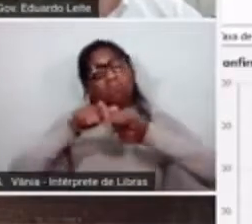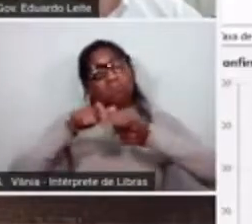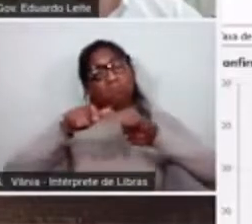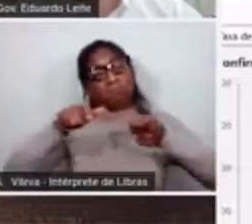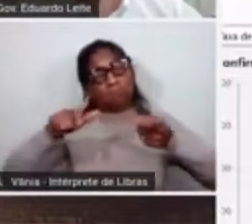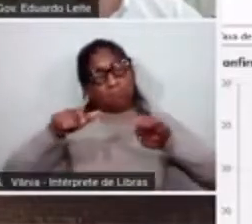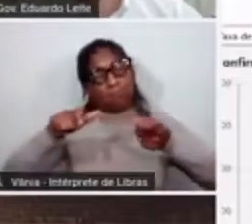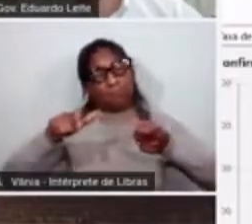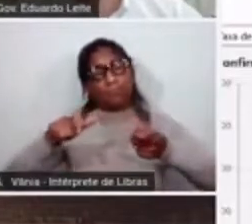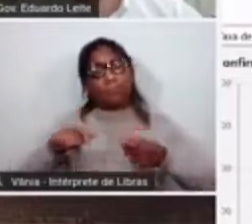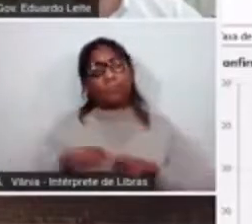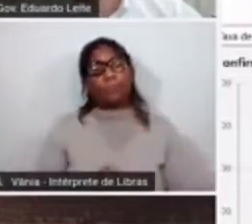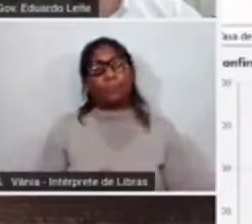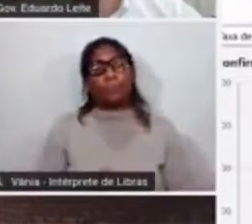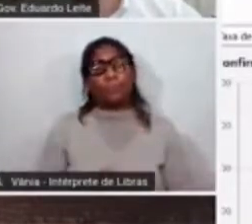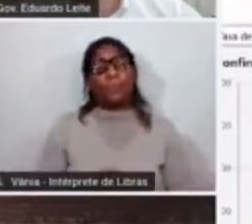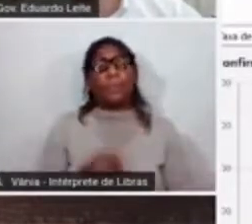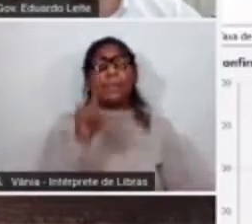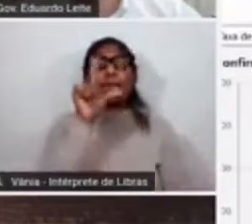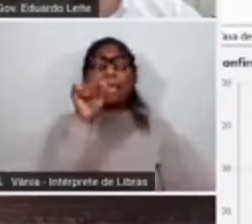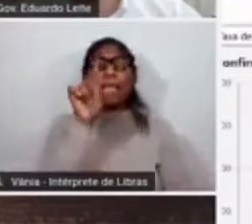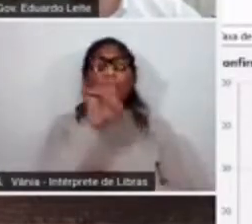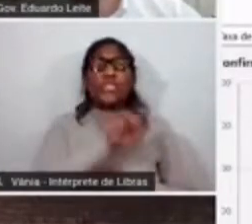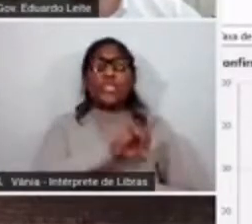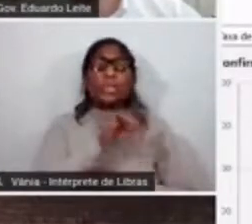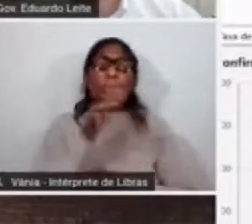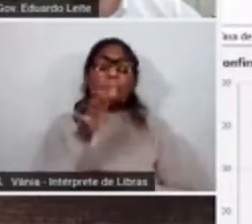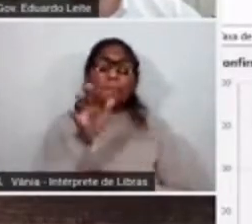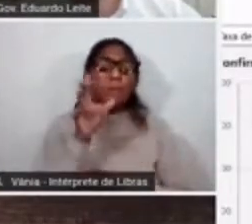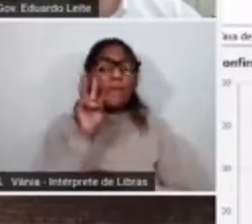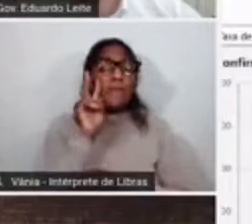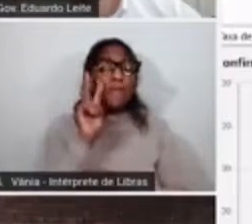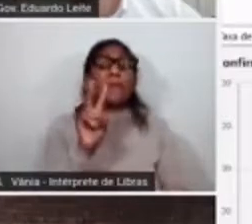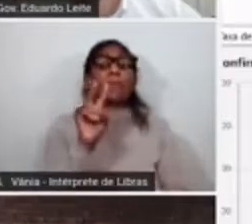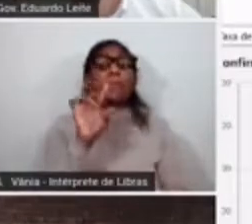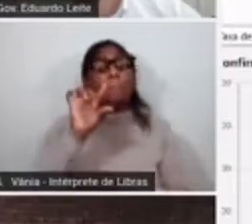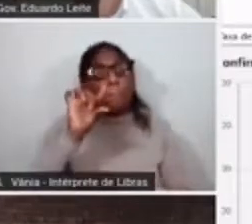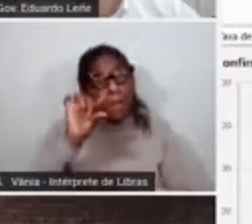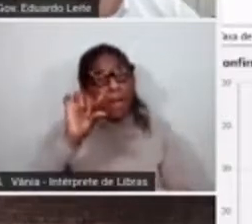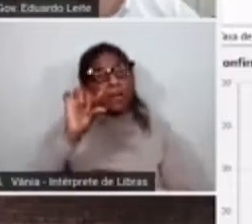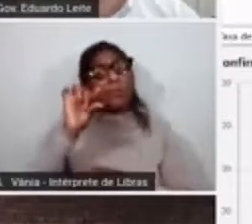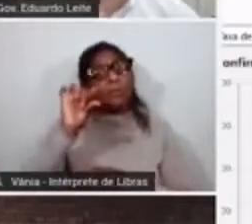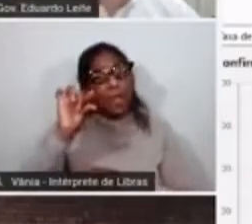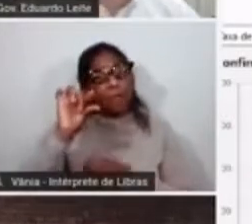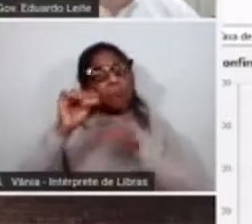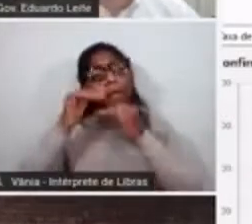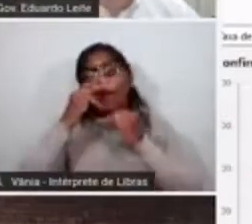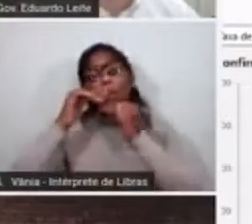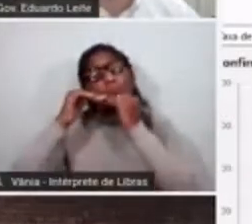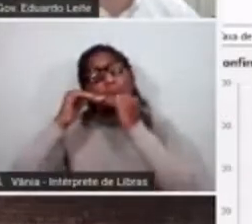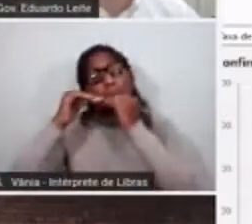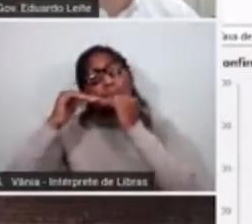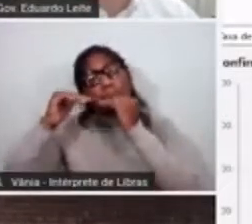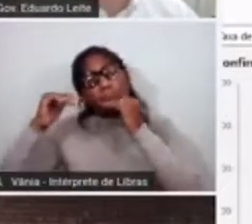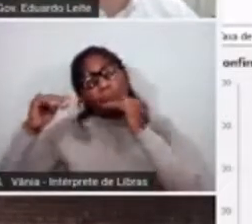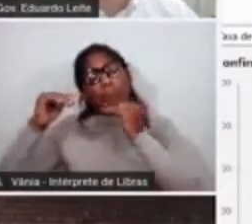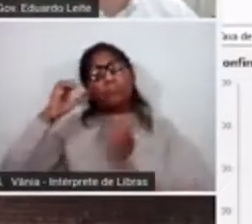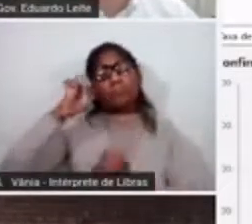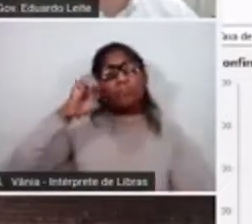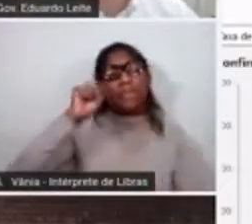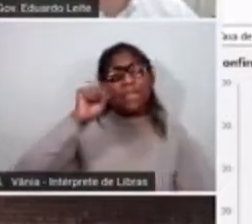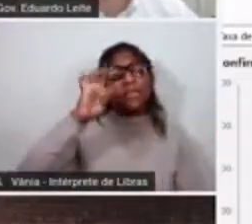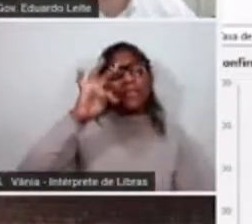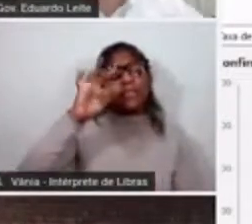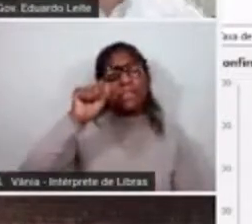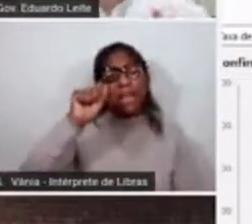de 10 dias para cá a gente vê bem menor velocidade Até uma estabilização nas ocupações de